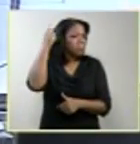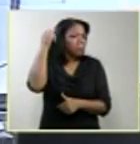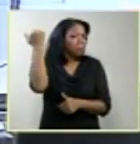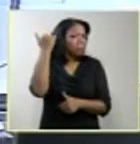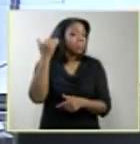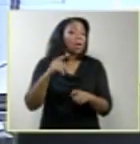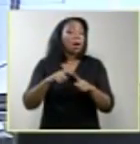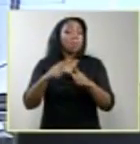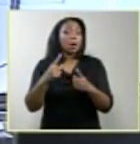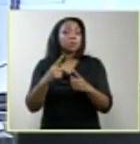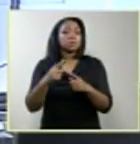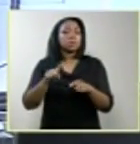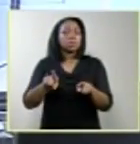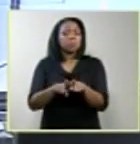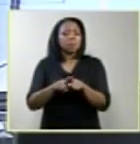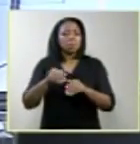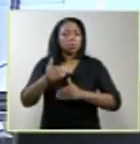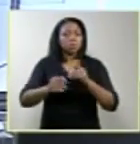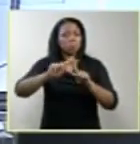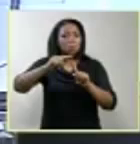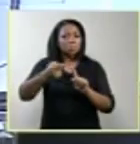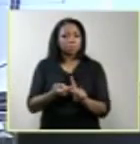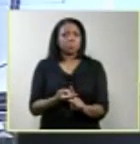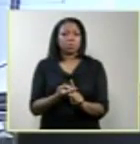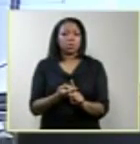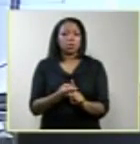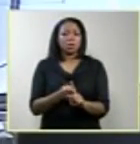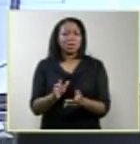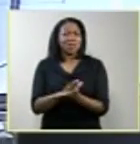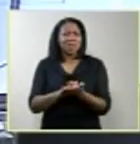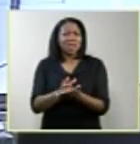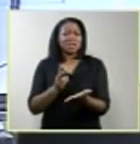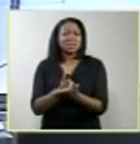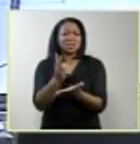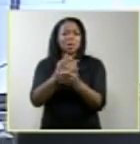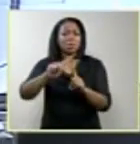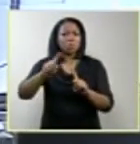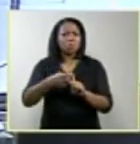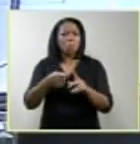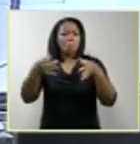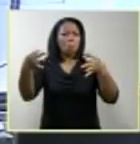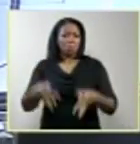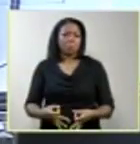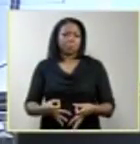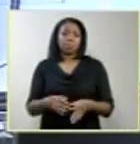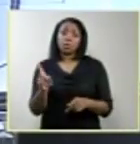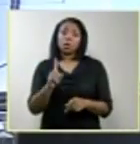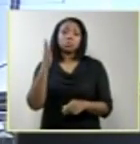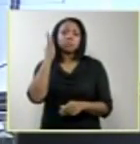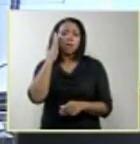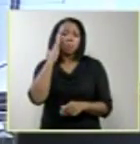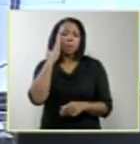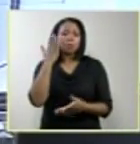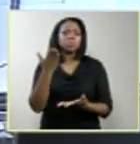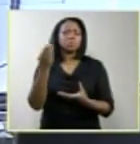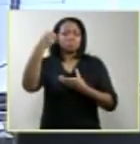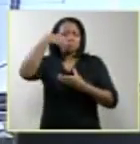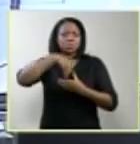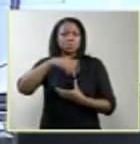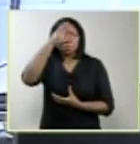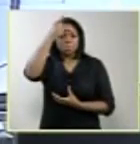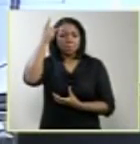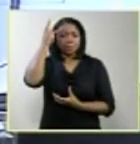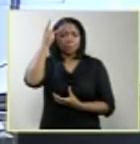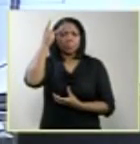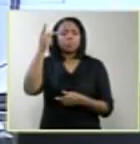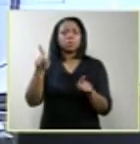No processo gestacional, nem sempre surgirá uma gravidez perfeita. Isso nós sabemos na divisão biológica, o que pode